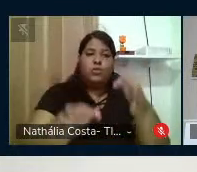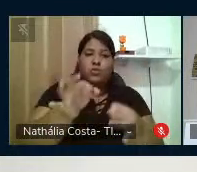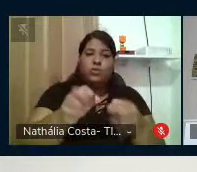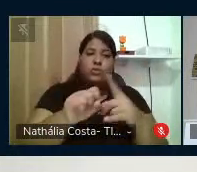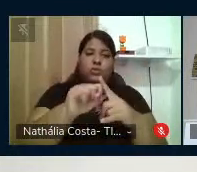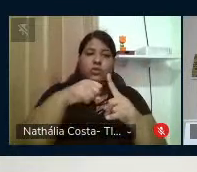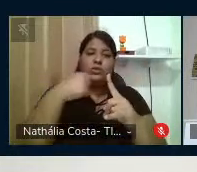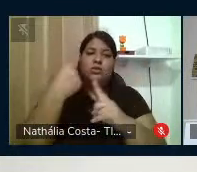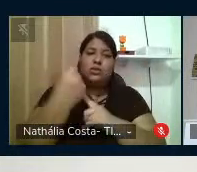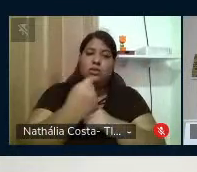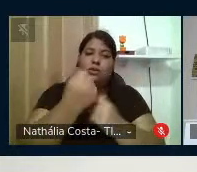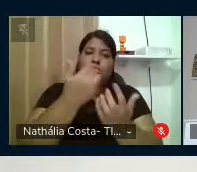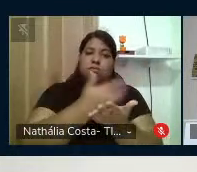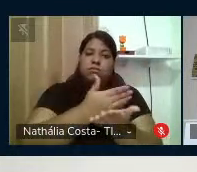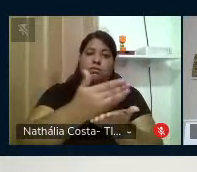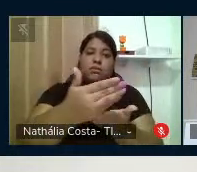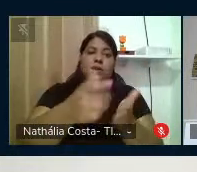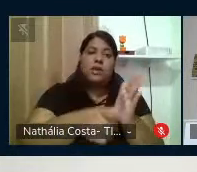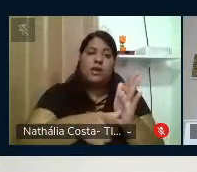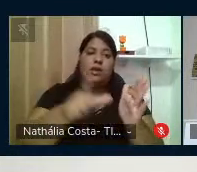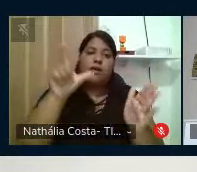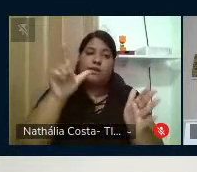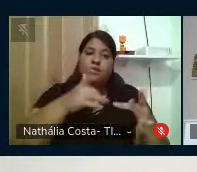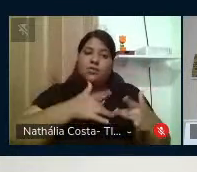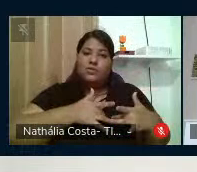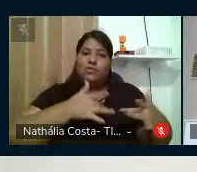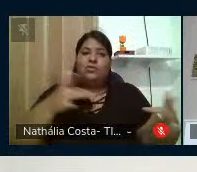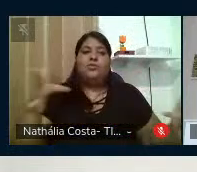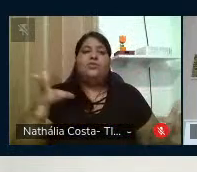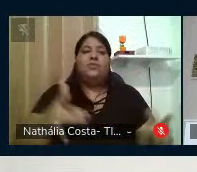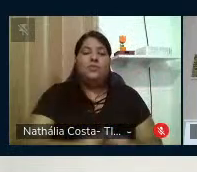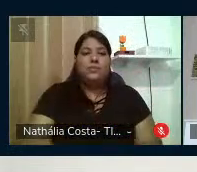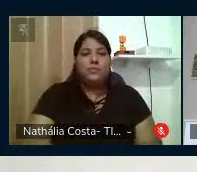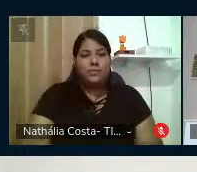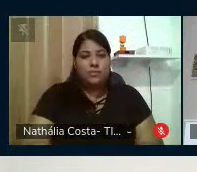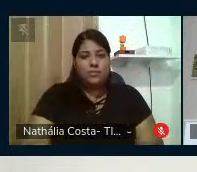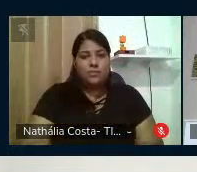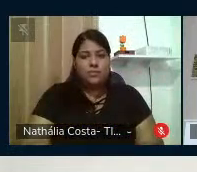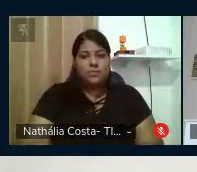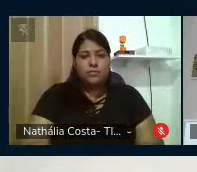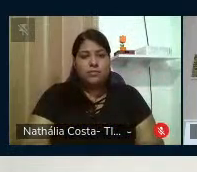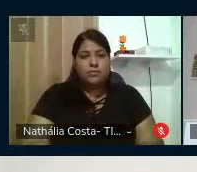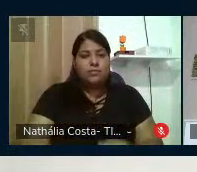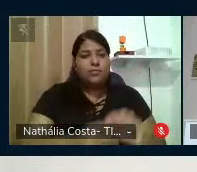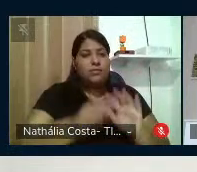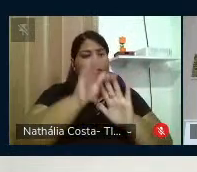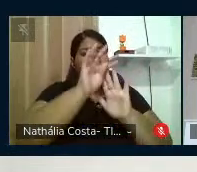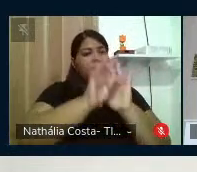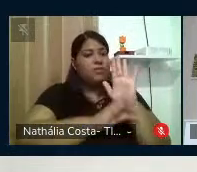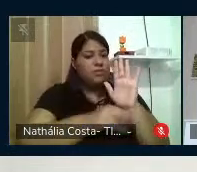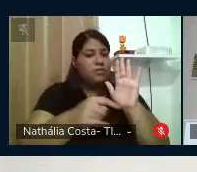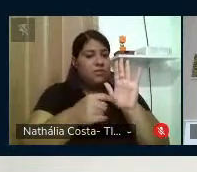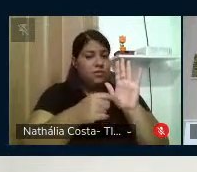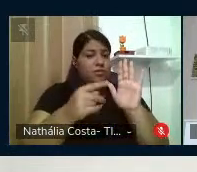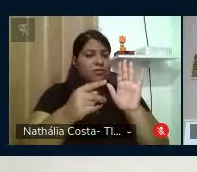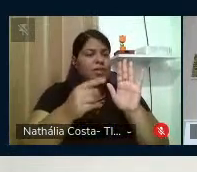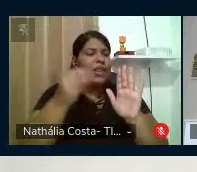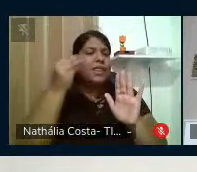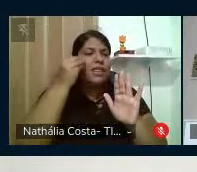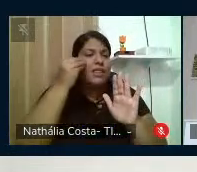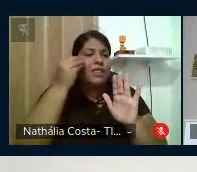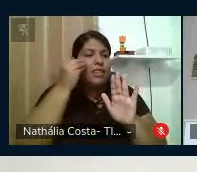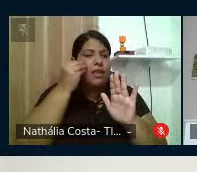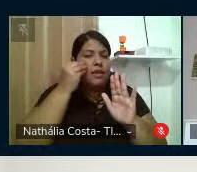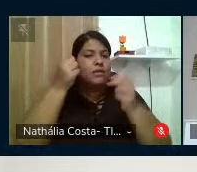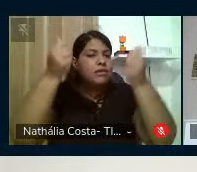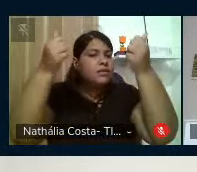a justiça social se implante antes da caridade. No texto, trato de